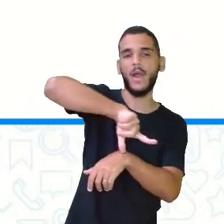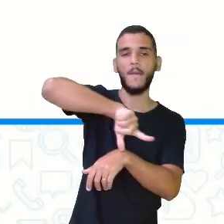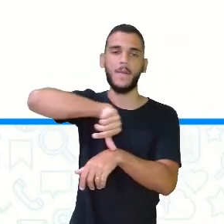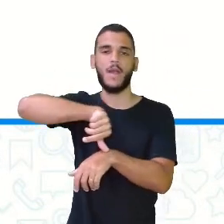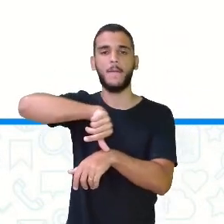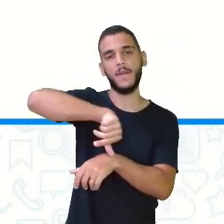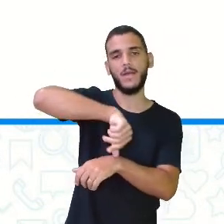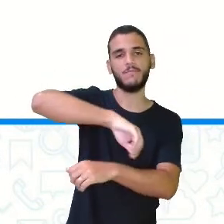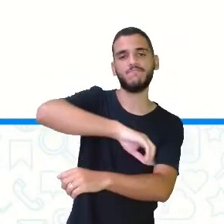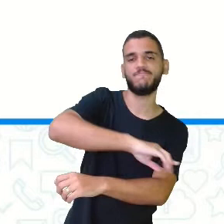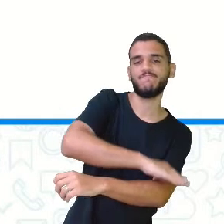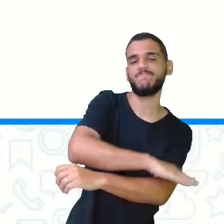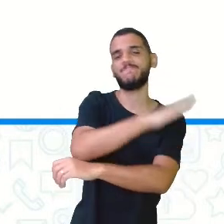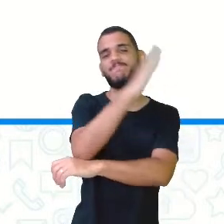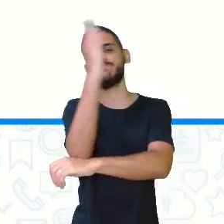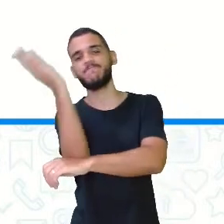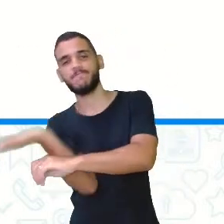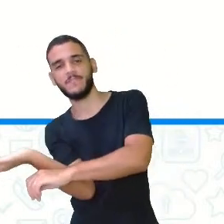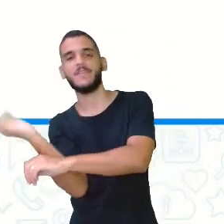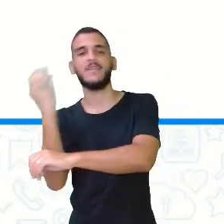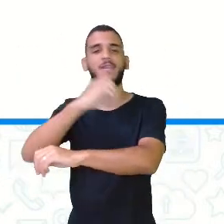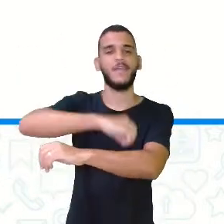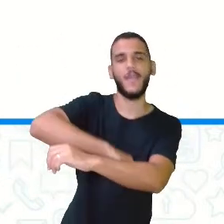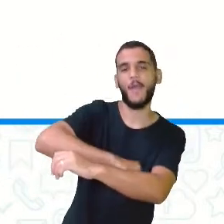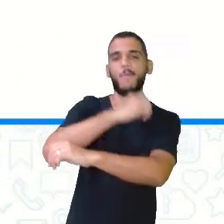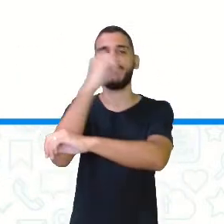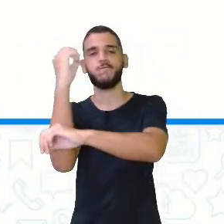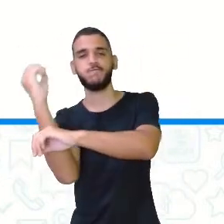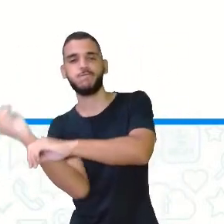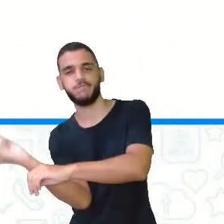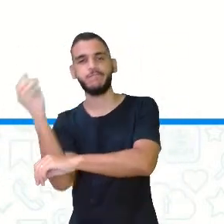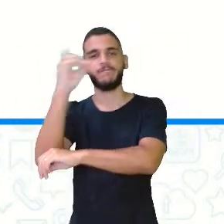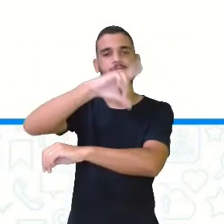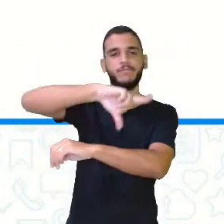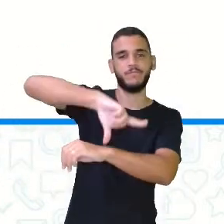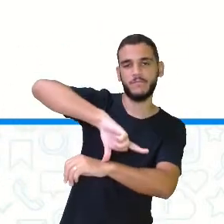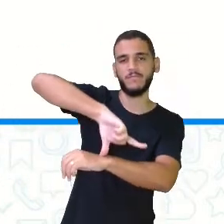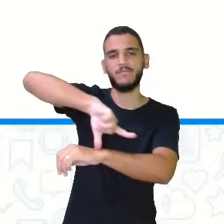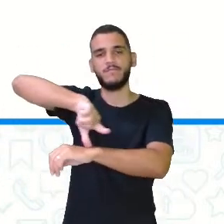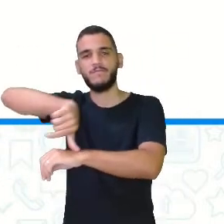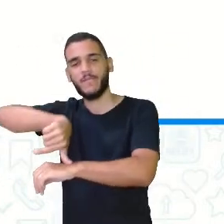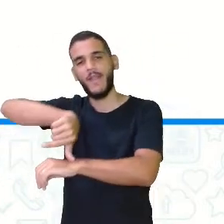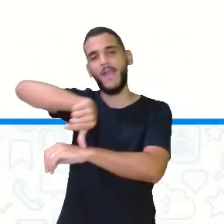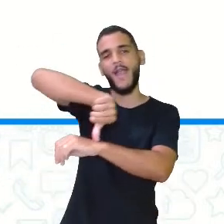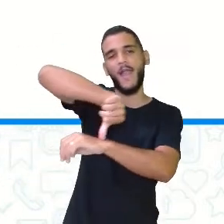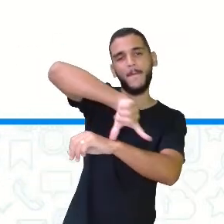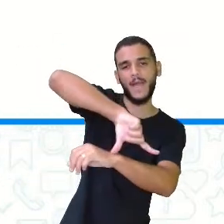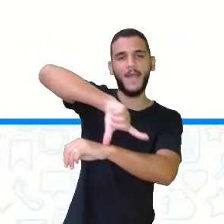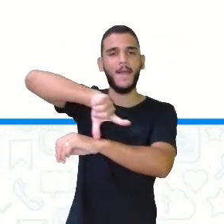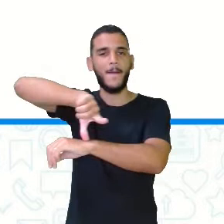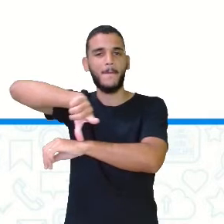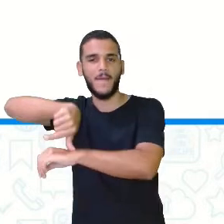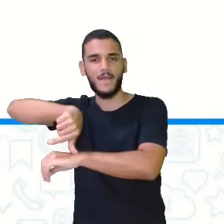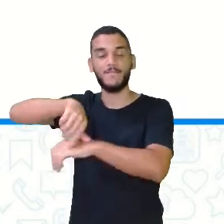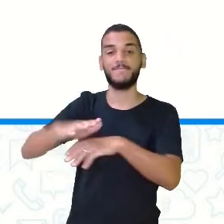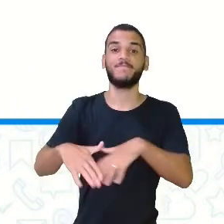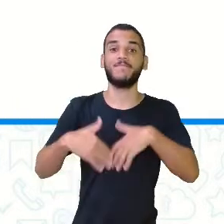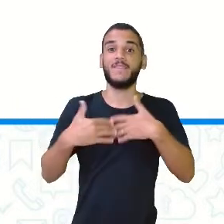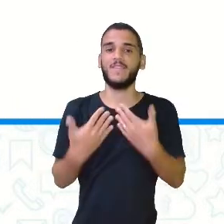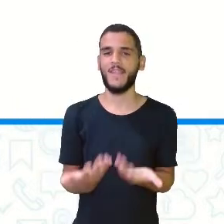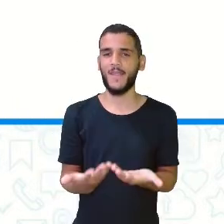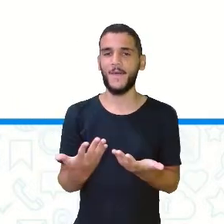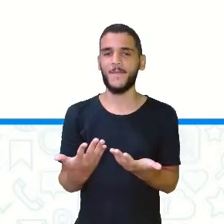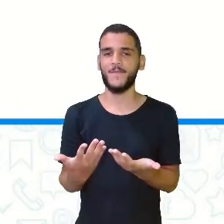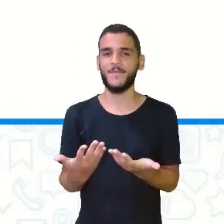noite e dia. Tic-tac, tic-tac, tic-tac. Então, olha só,